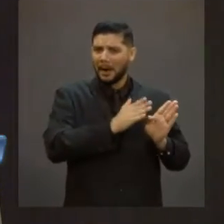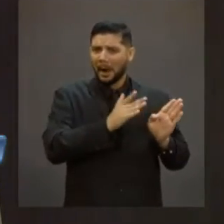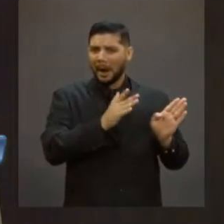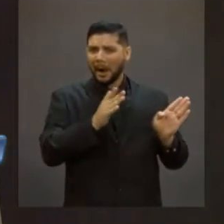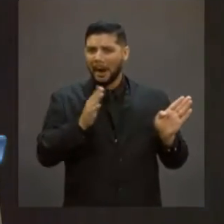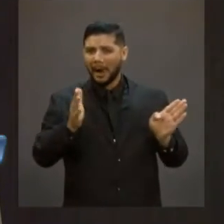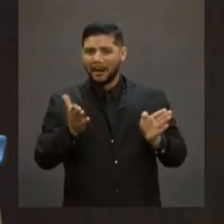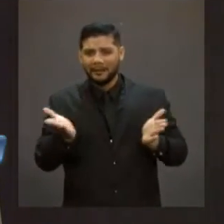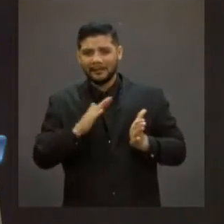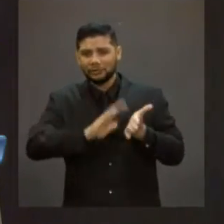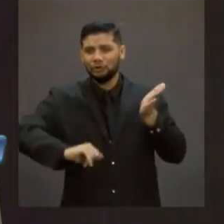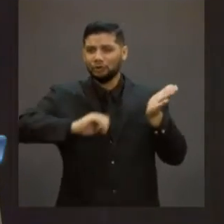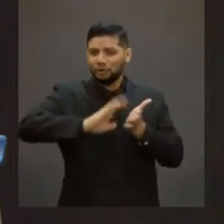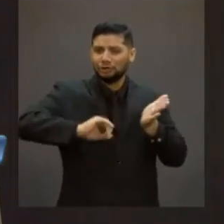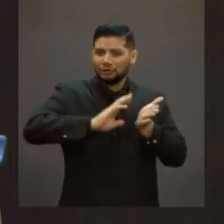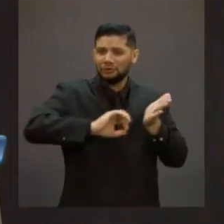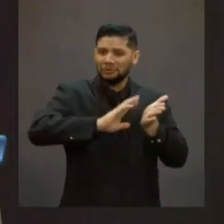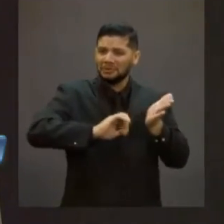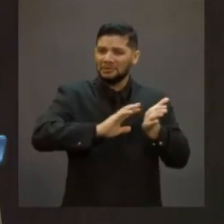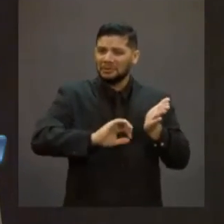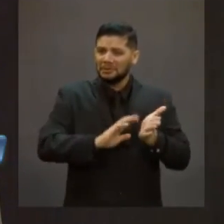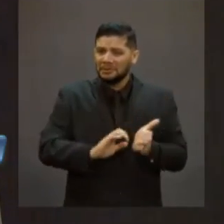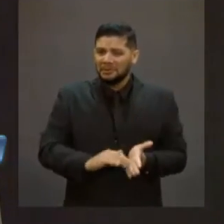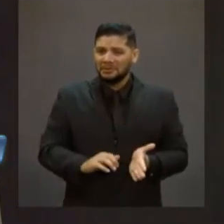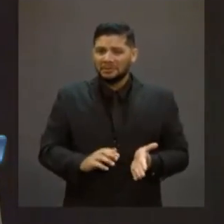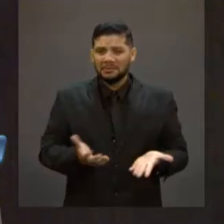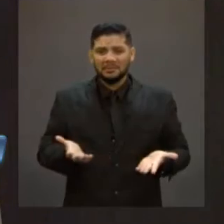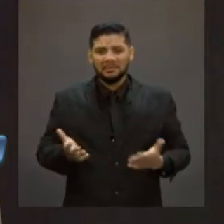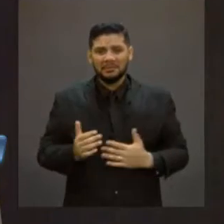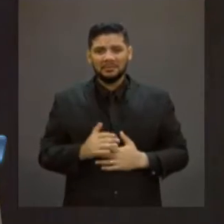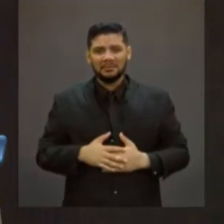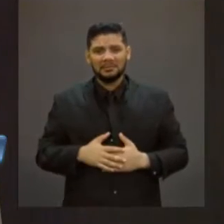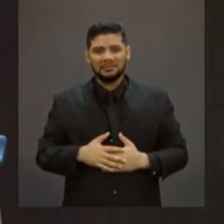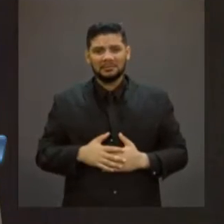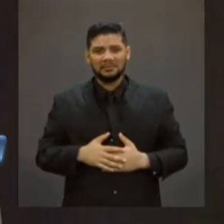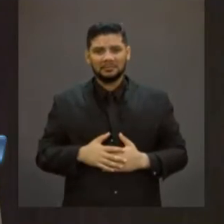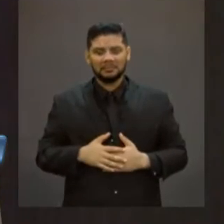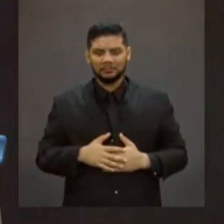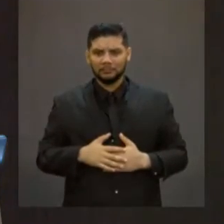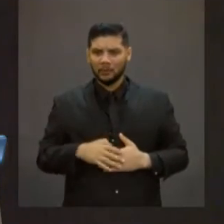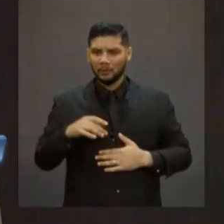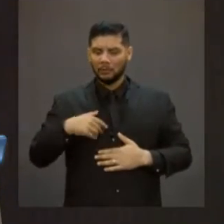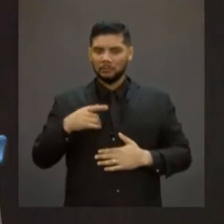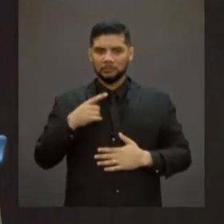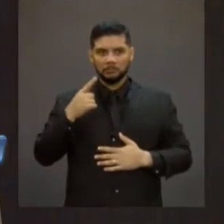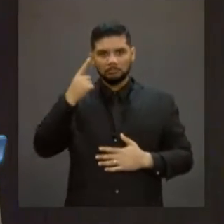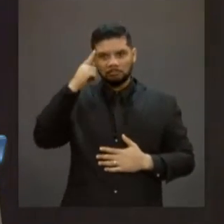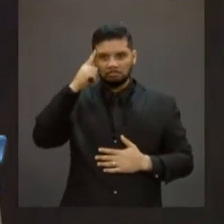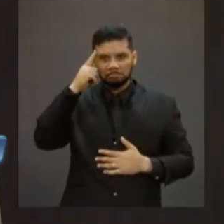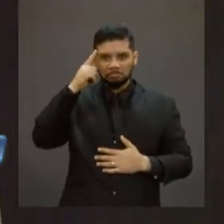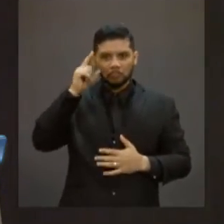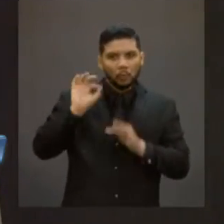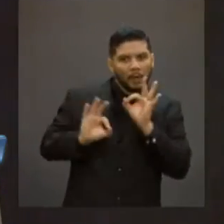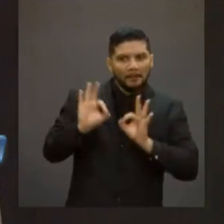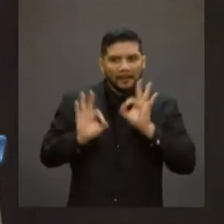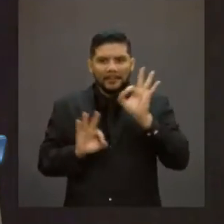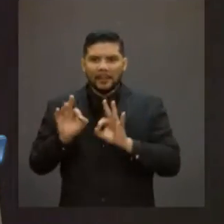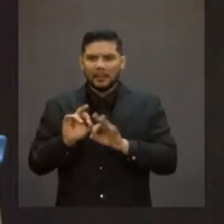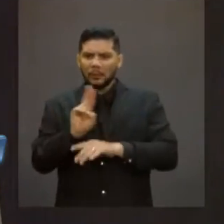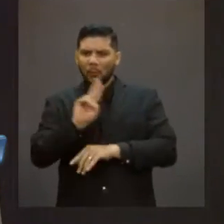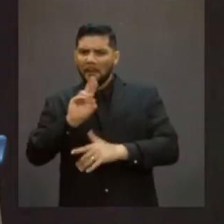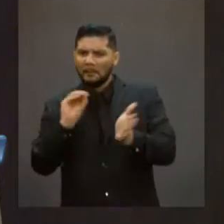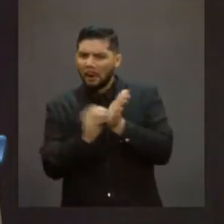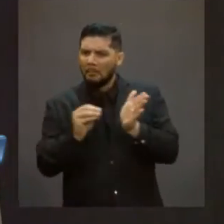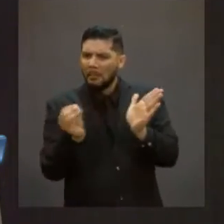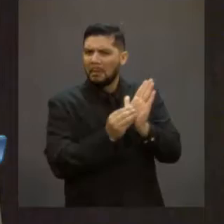hoje, nessa guerra, pela disputa das narrativas, o polemismo que alimenta,